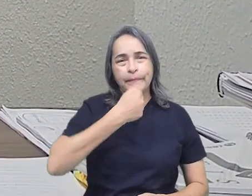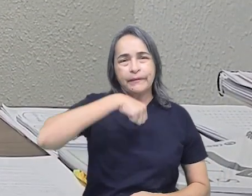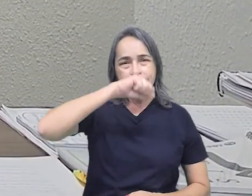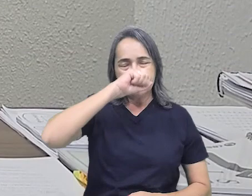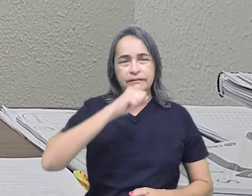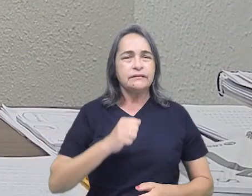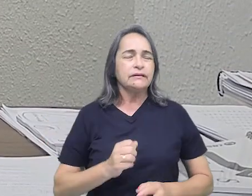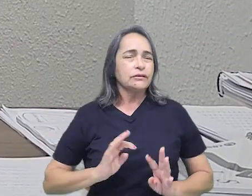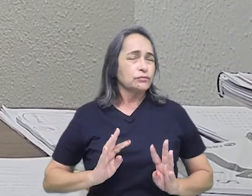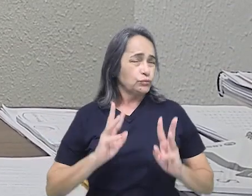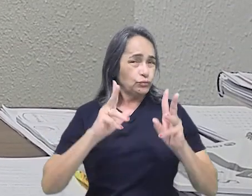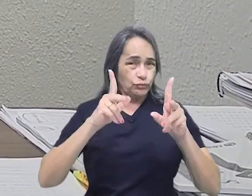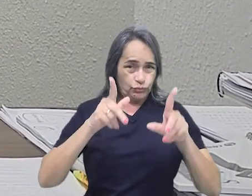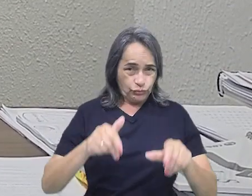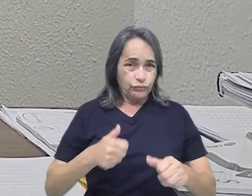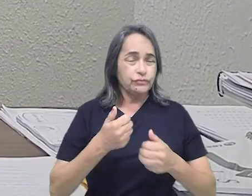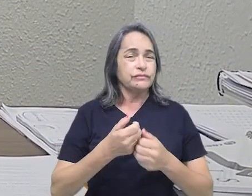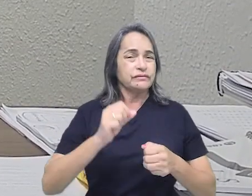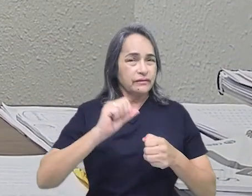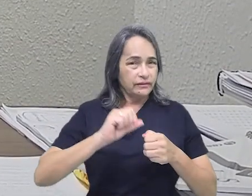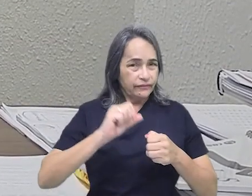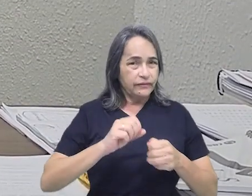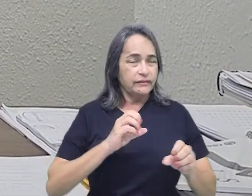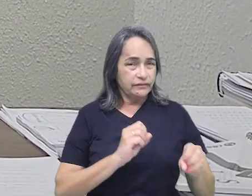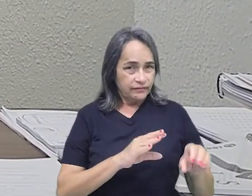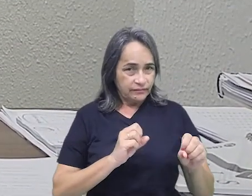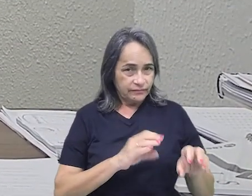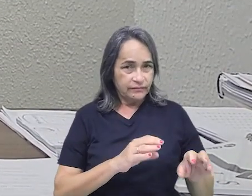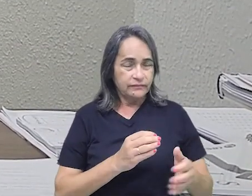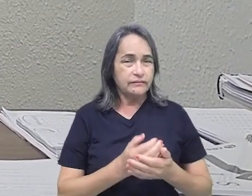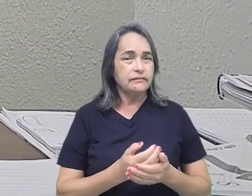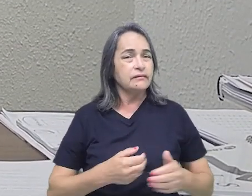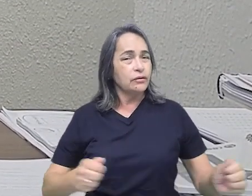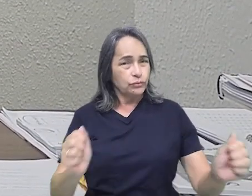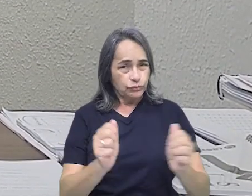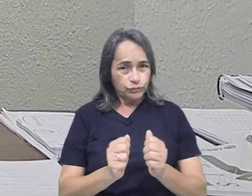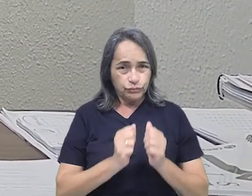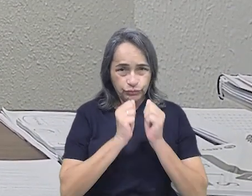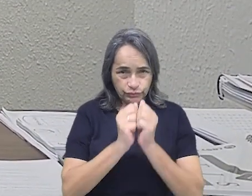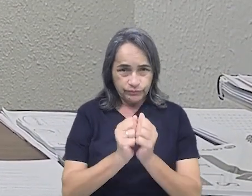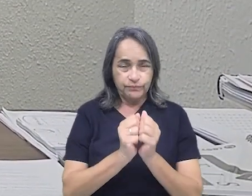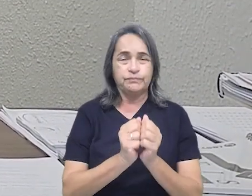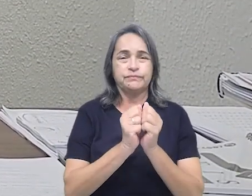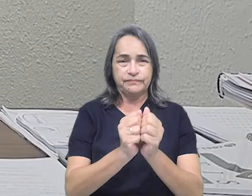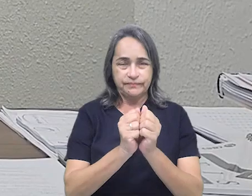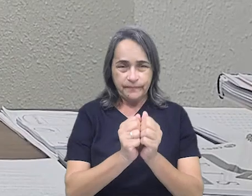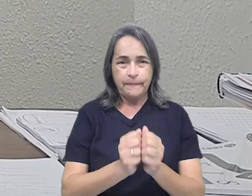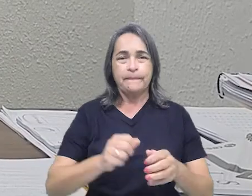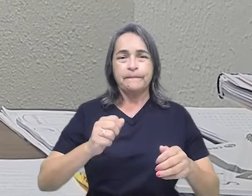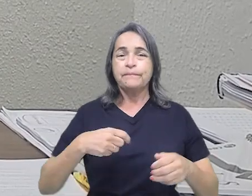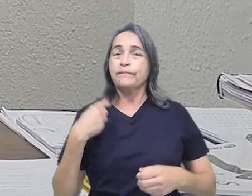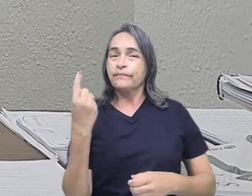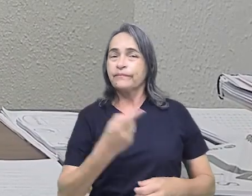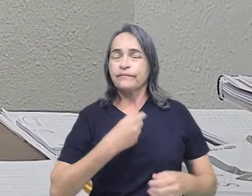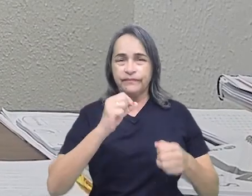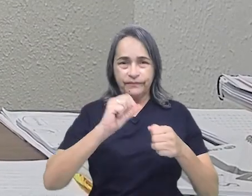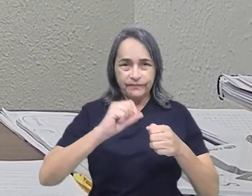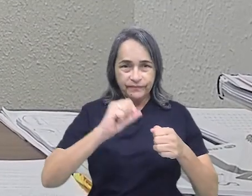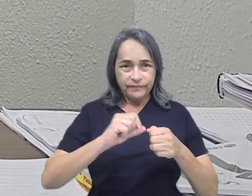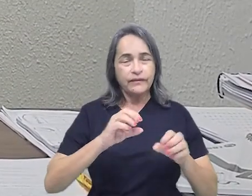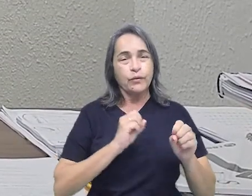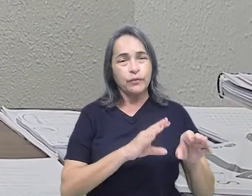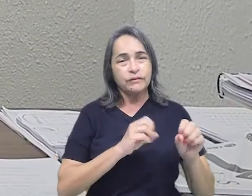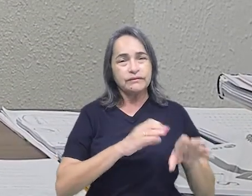com todos os segmentos que formam a educação. Juntos, nós faremos uma